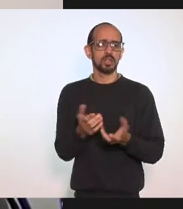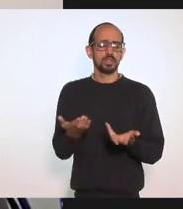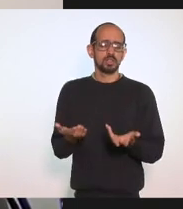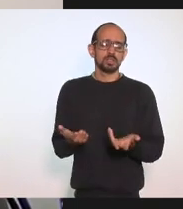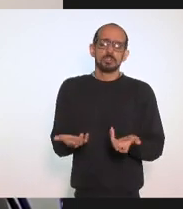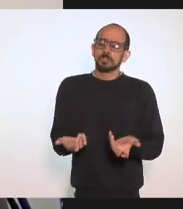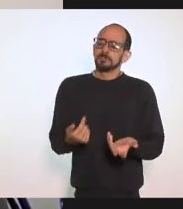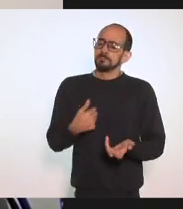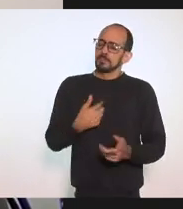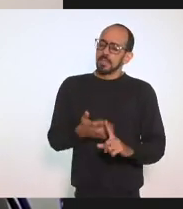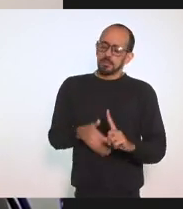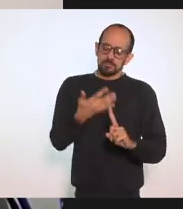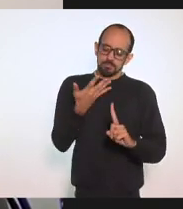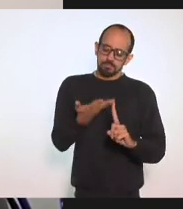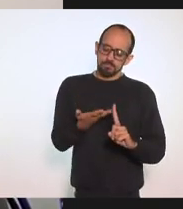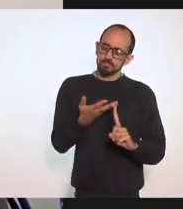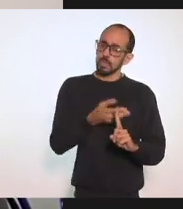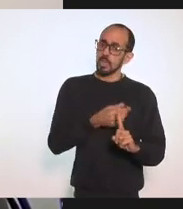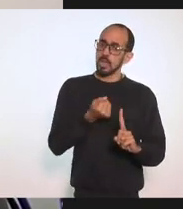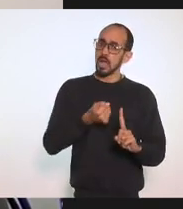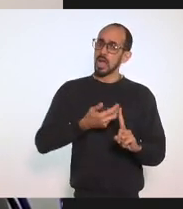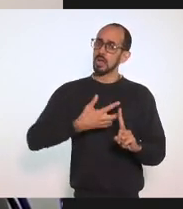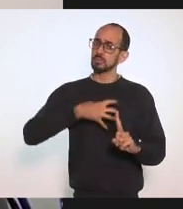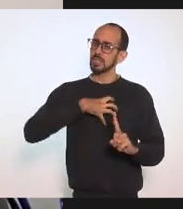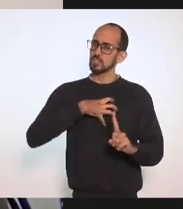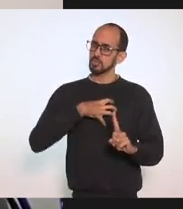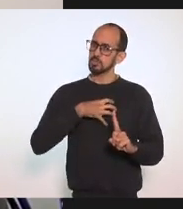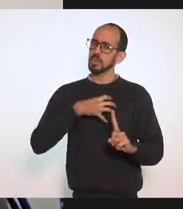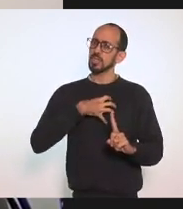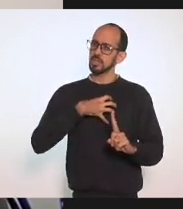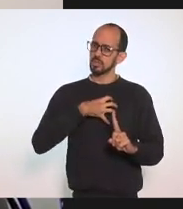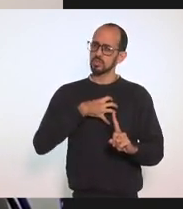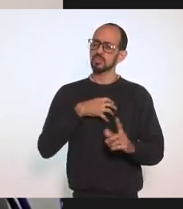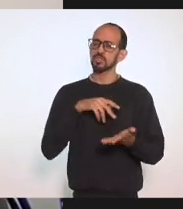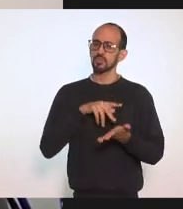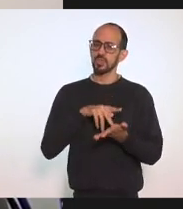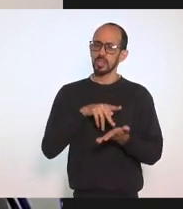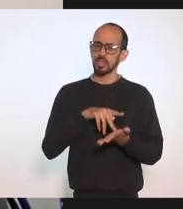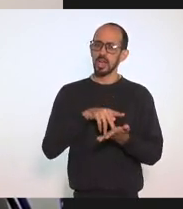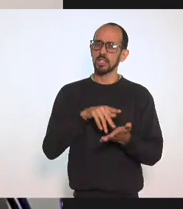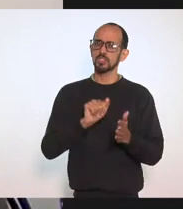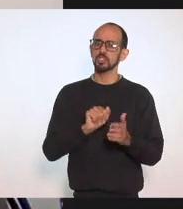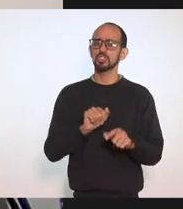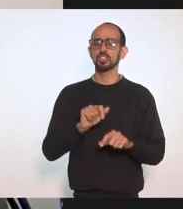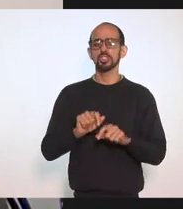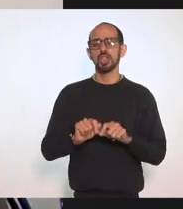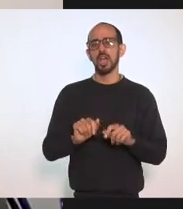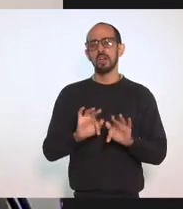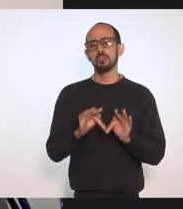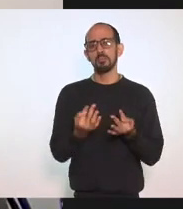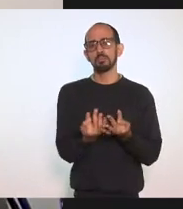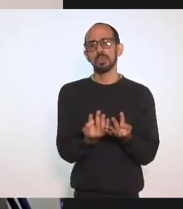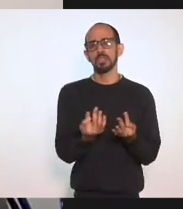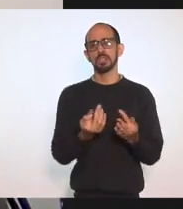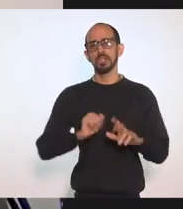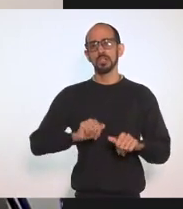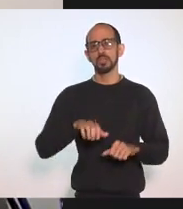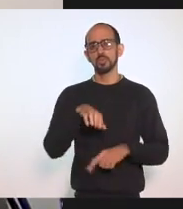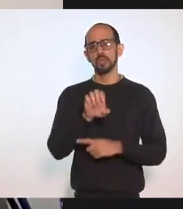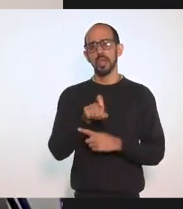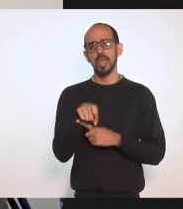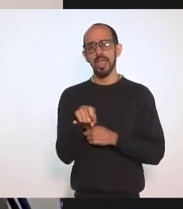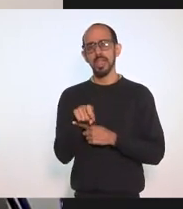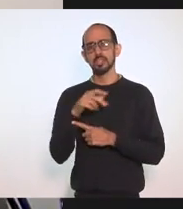Prestar As minhas condolências Os meus sinceros Sentimentos A família Do ex